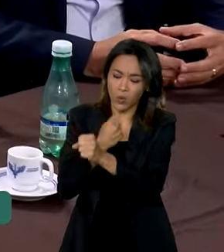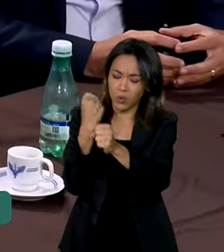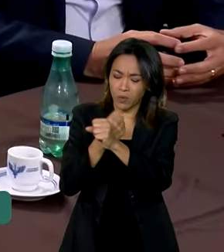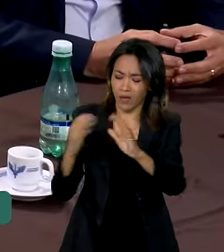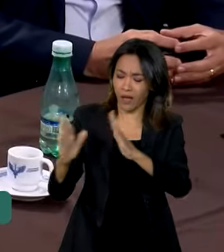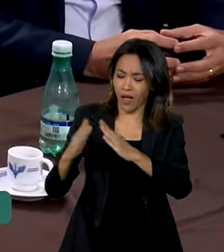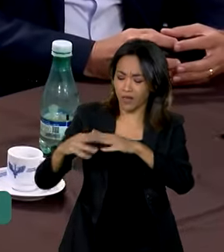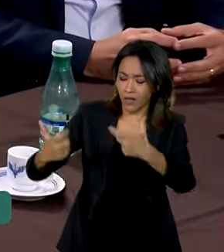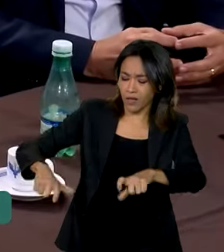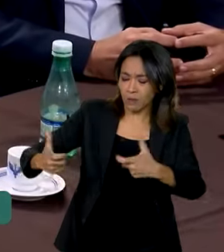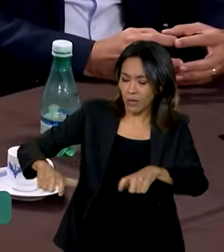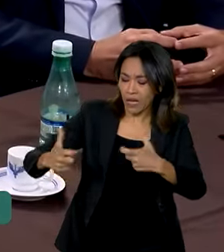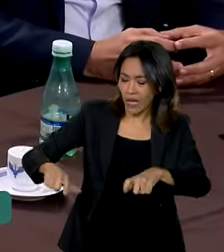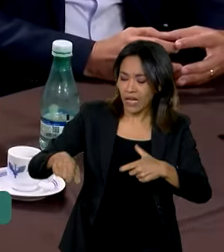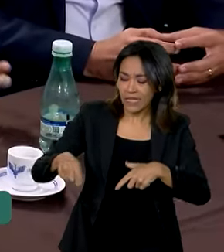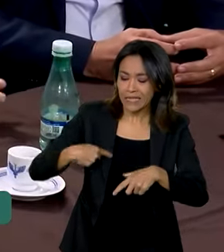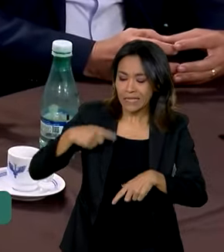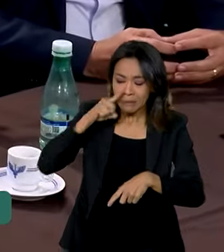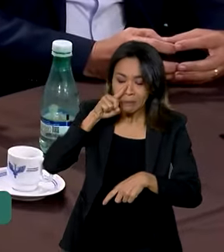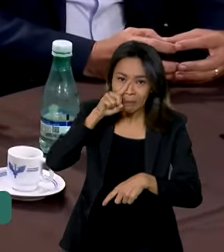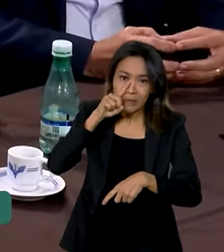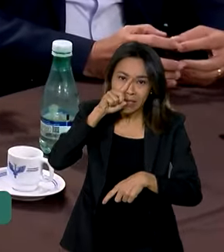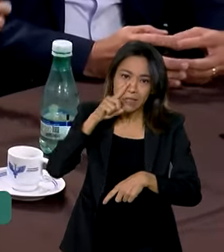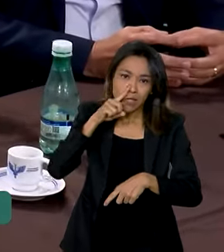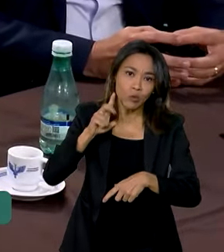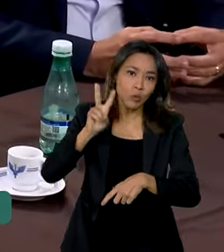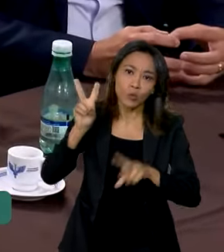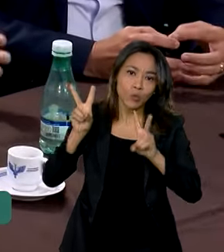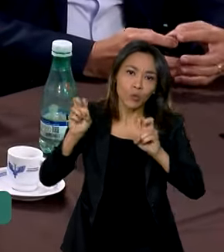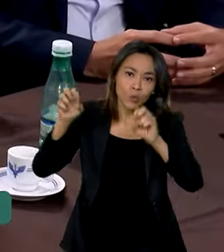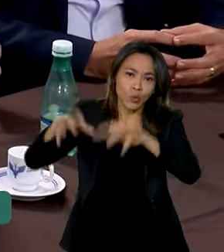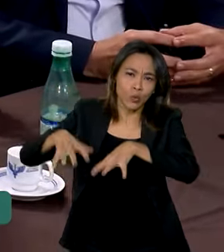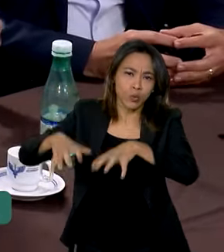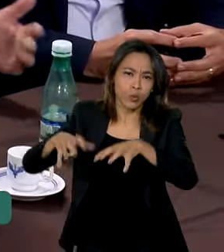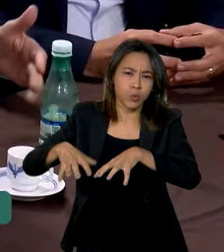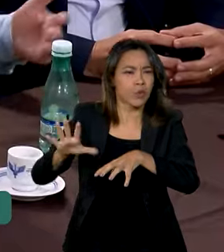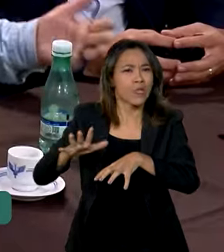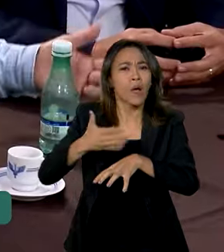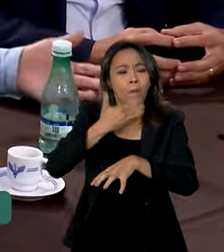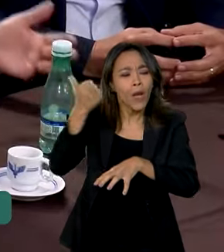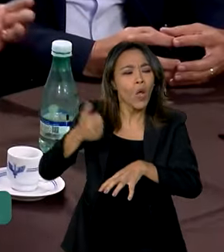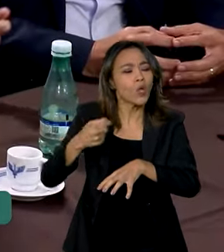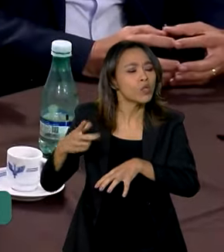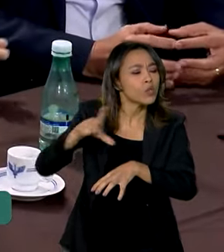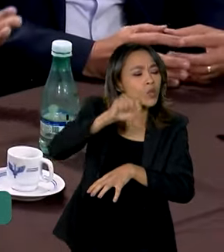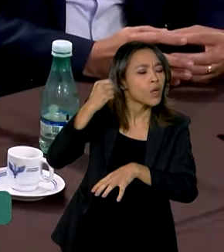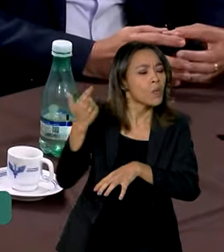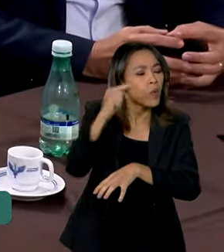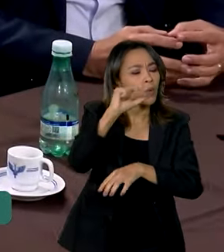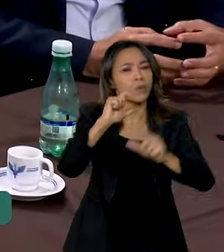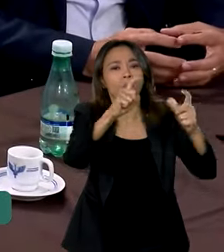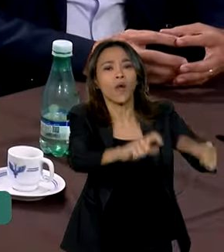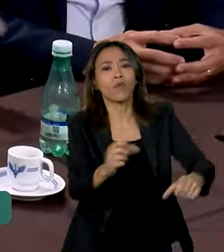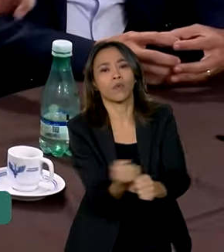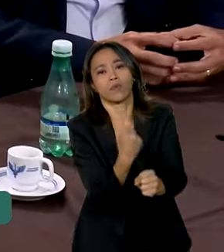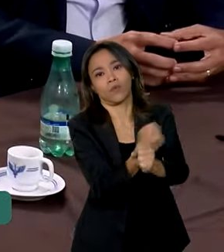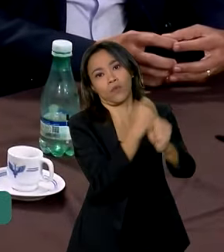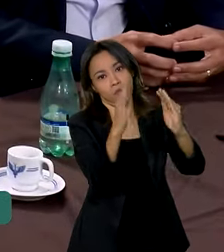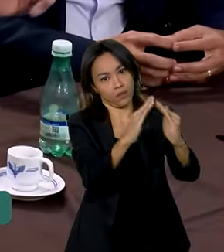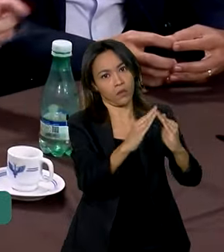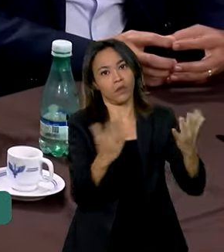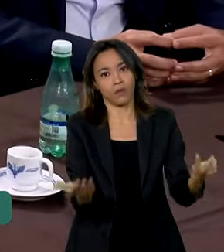tem problema de enchente. Se puder, a prefeitura facilita um terreno para a pessoa construir casa.